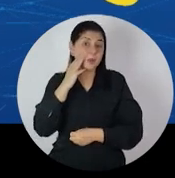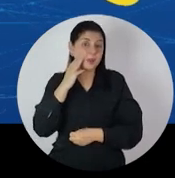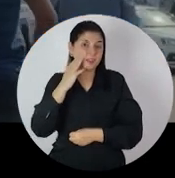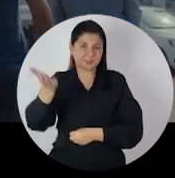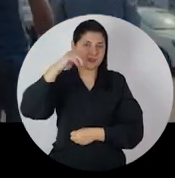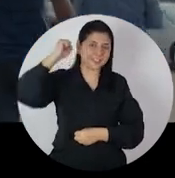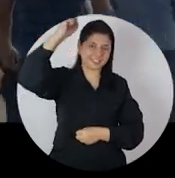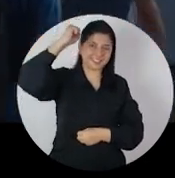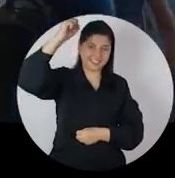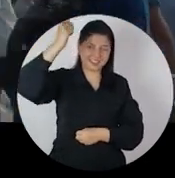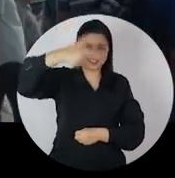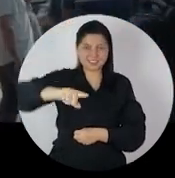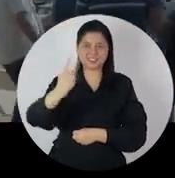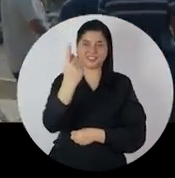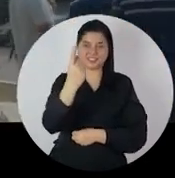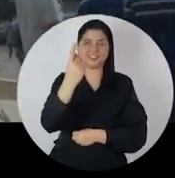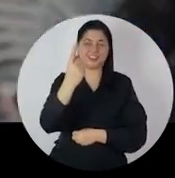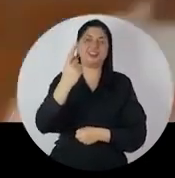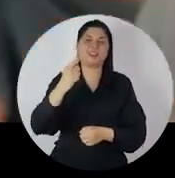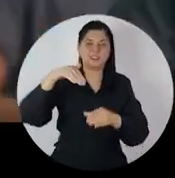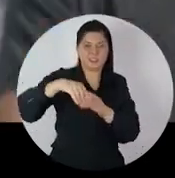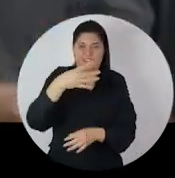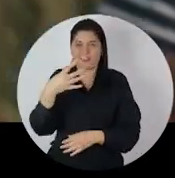válidos. Mauro e Meng, vamos ganhar mais uma!